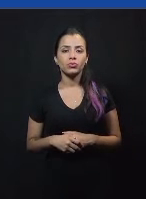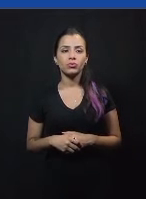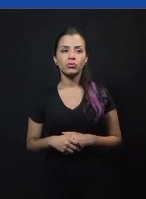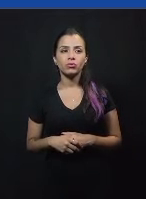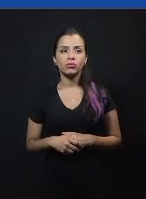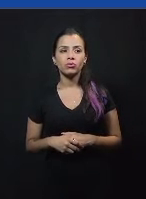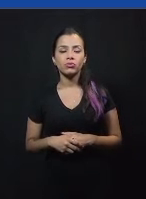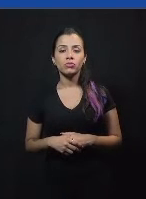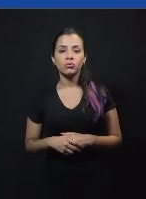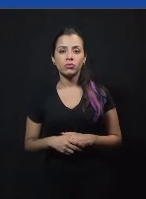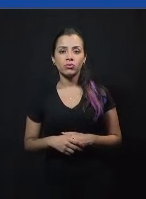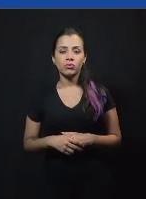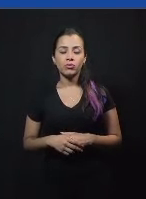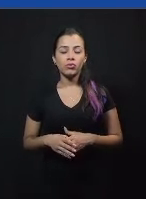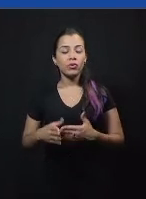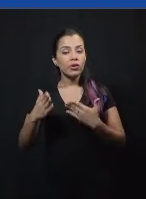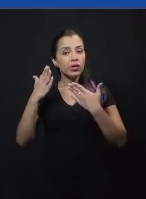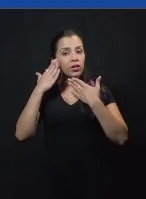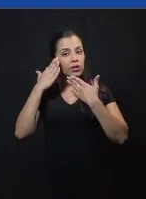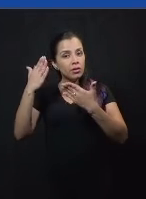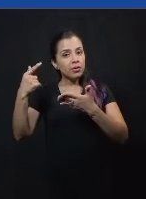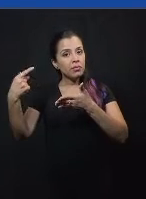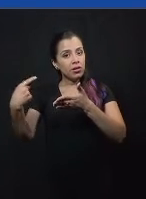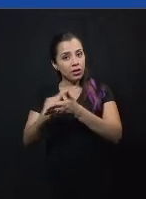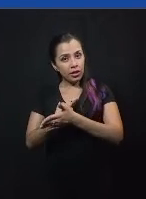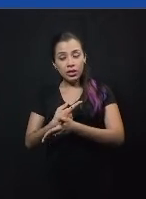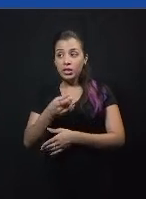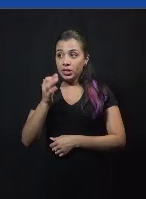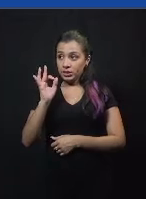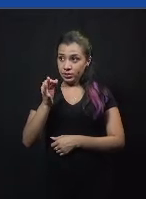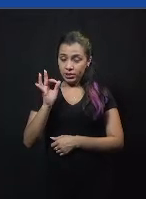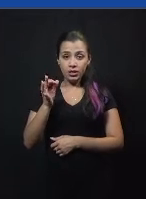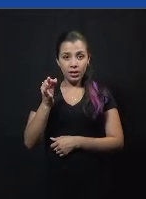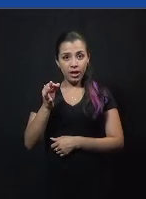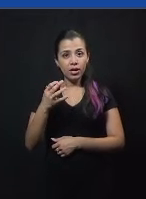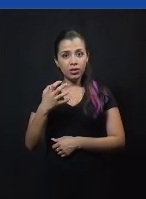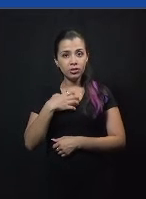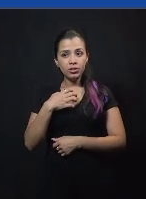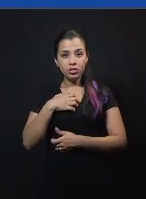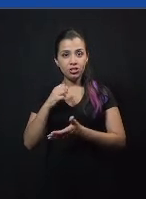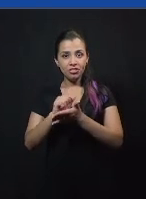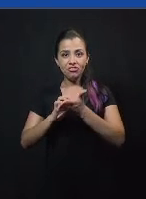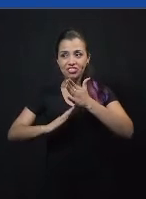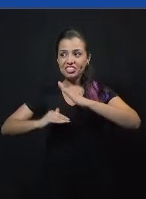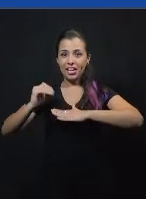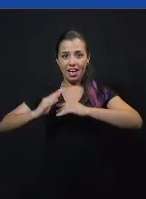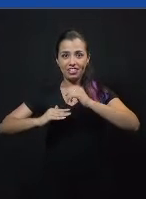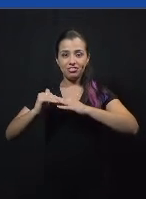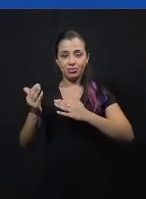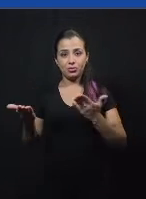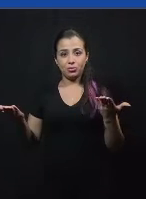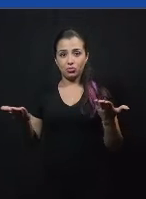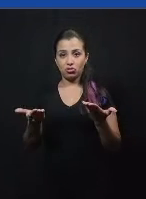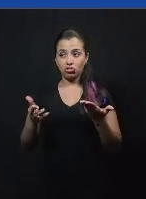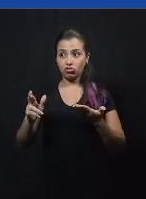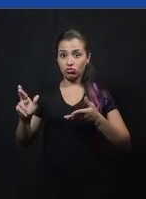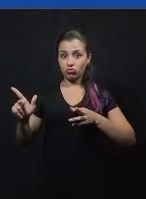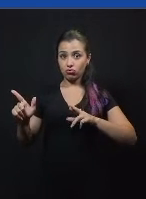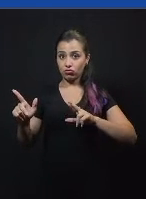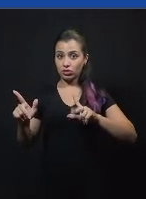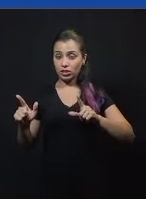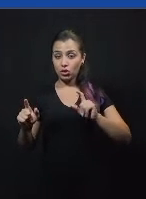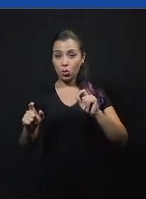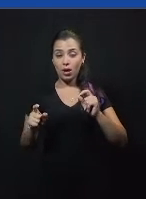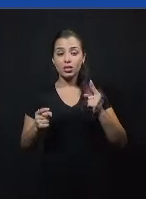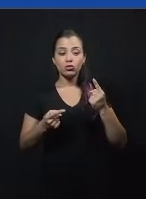Obrigada pela pergunta. E realmente é uma dificuldade que a gente vê hoje em dia, a diferenciação entre discussão e